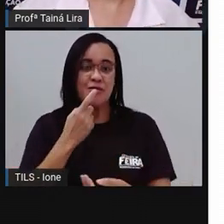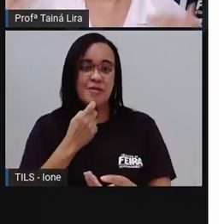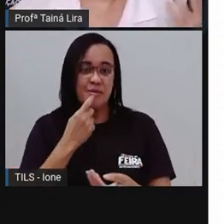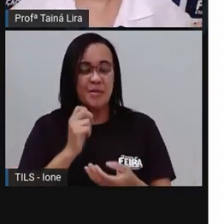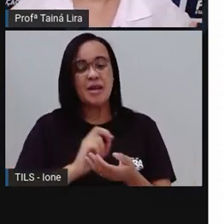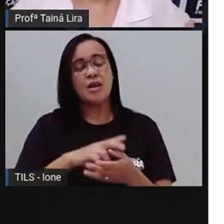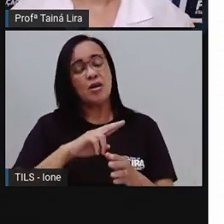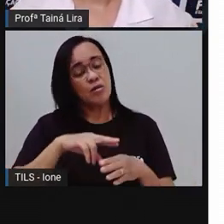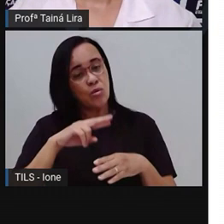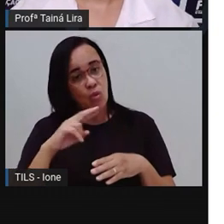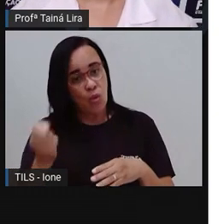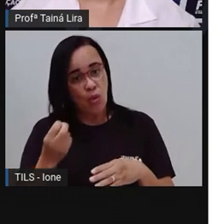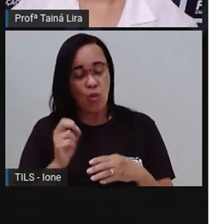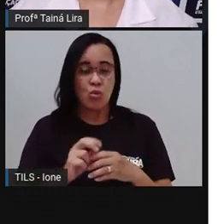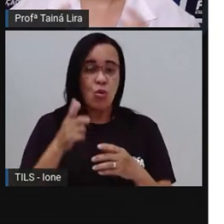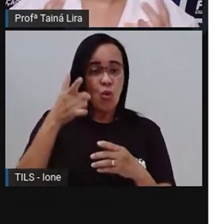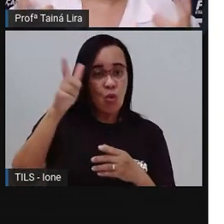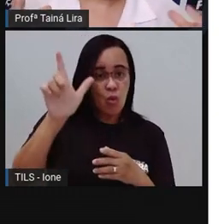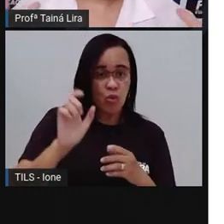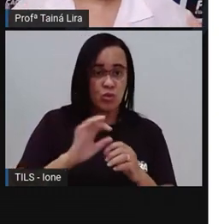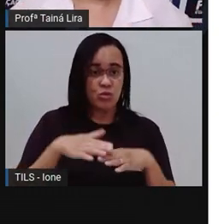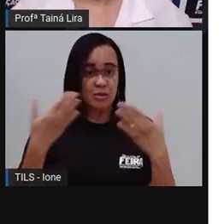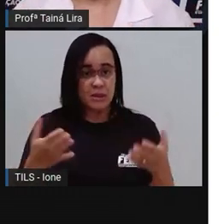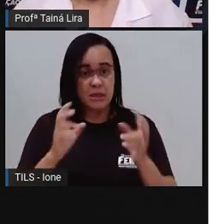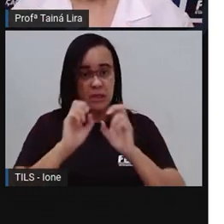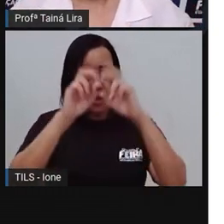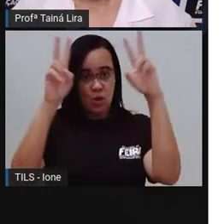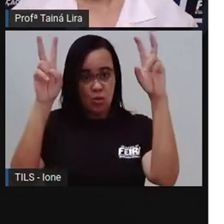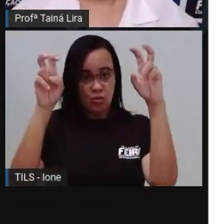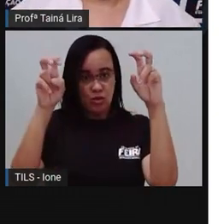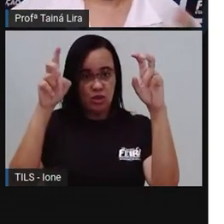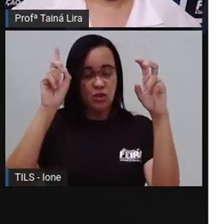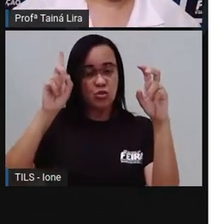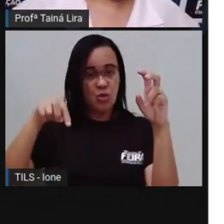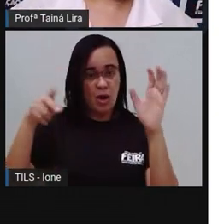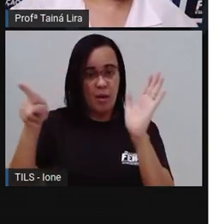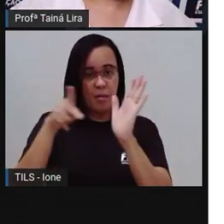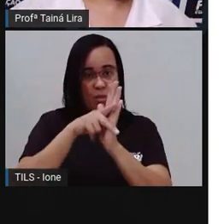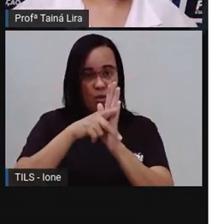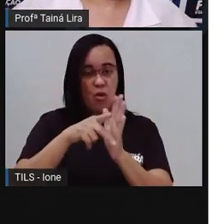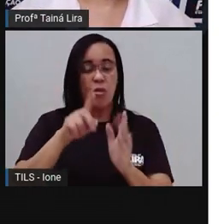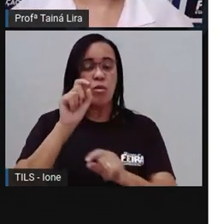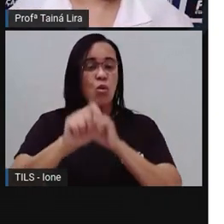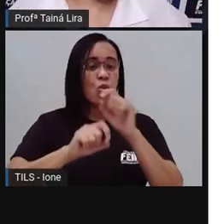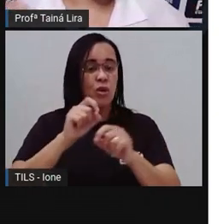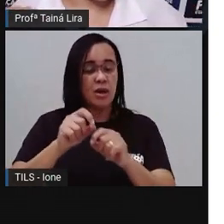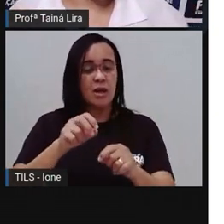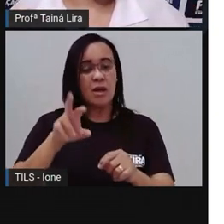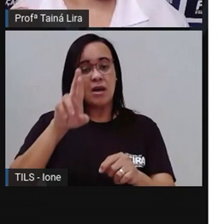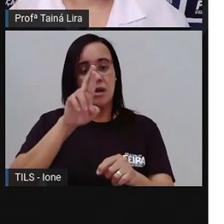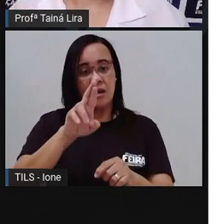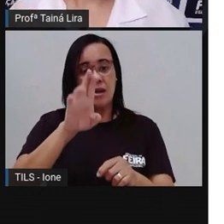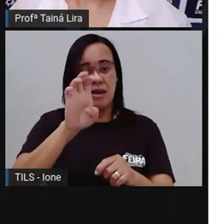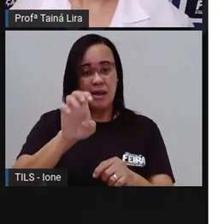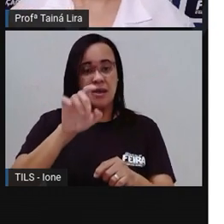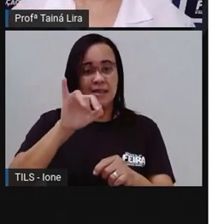aí vai. Então, o título é sempre o nome da receita, tá? Se é um bolo de cenoura com calda de chocolate,